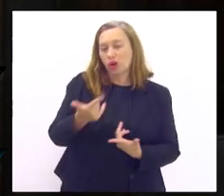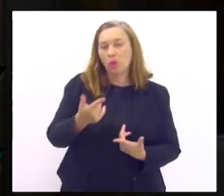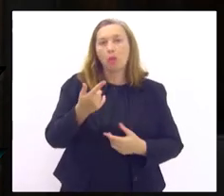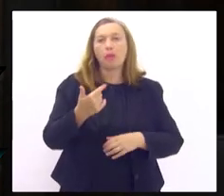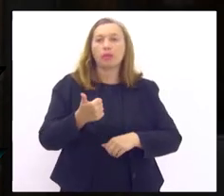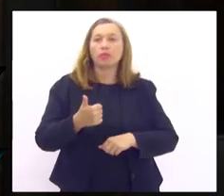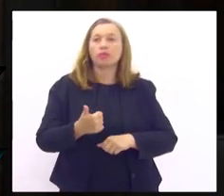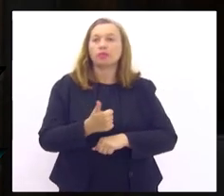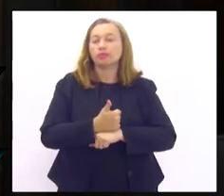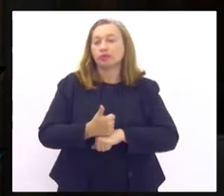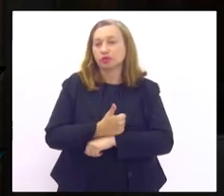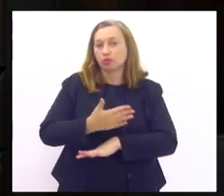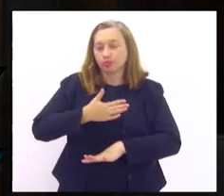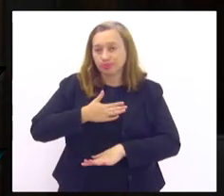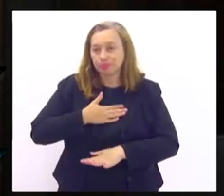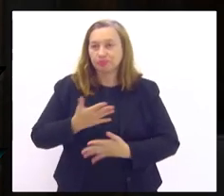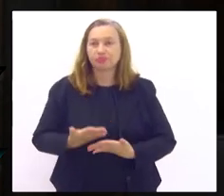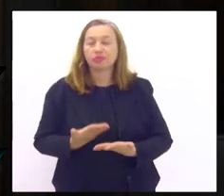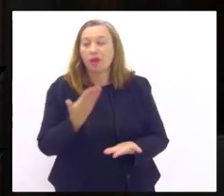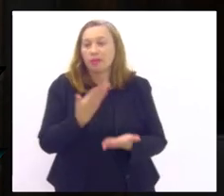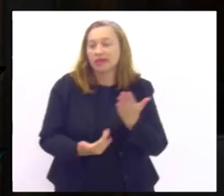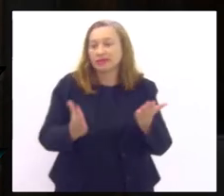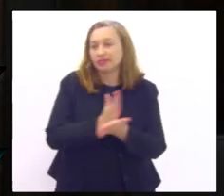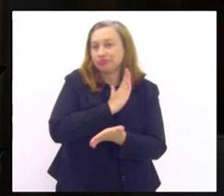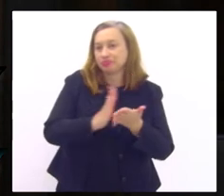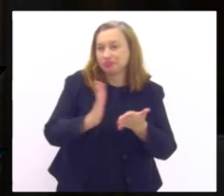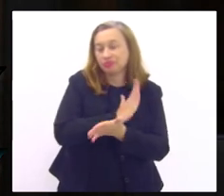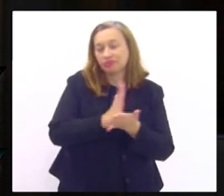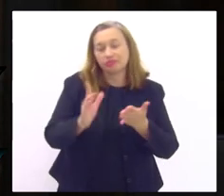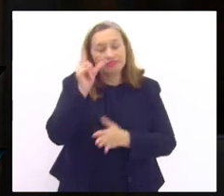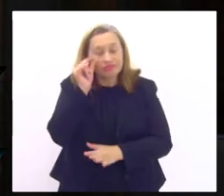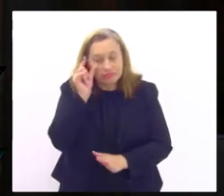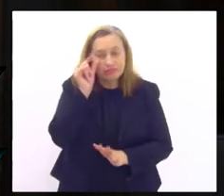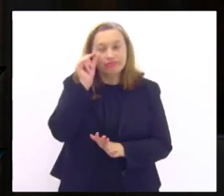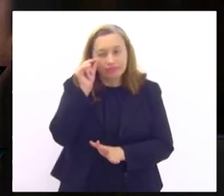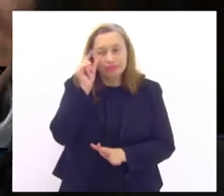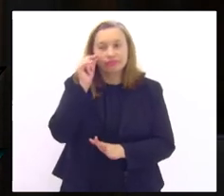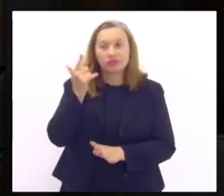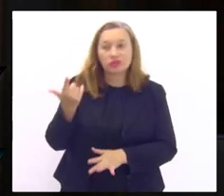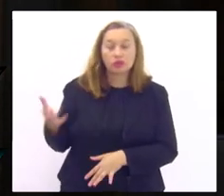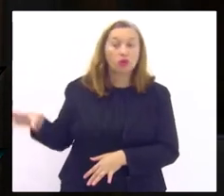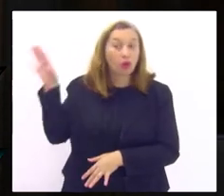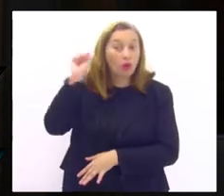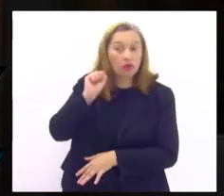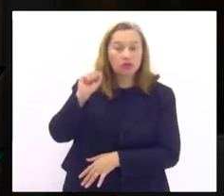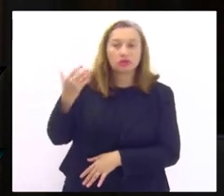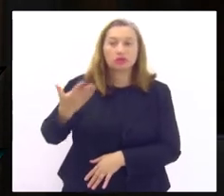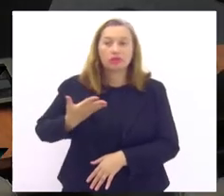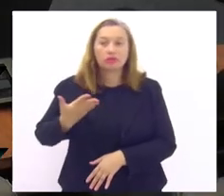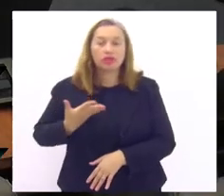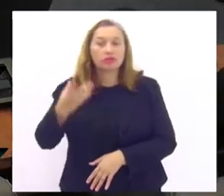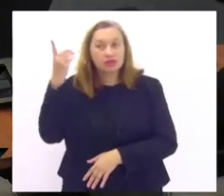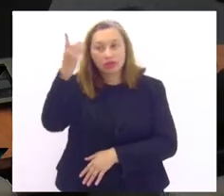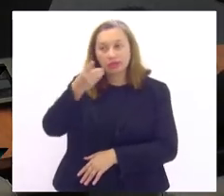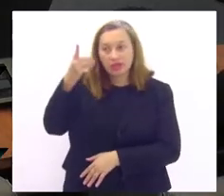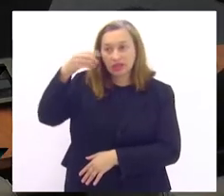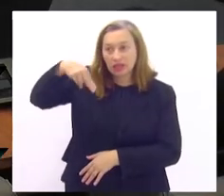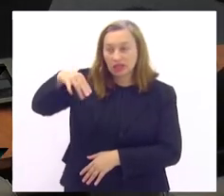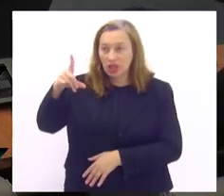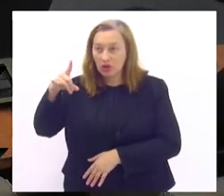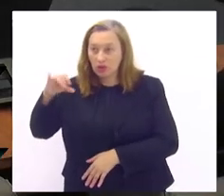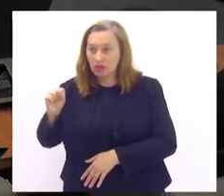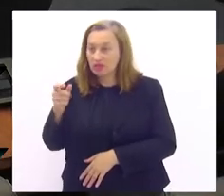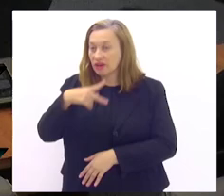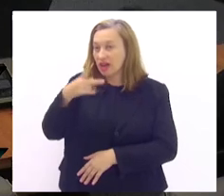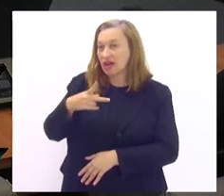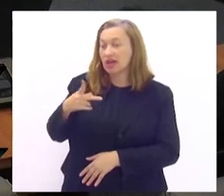profissão confesso que tenho perdido algumas noites de sono quando eu escuto de um deputado amigo como o Nicolas Ferreira ah mas em Minas Gerais tem aqui